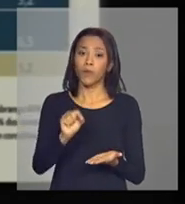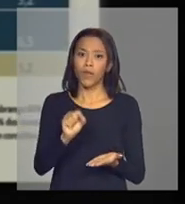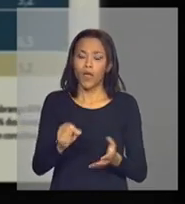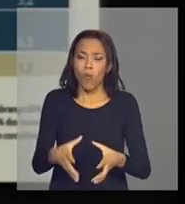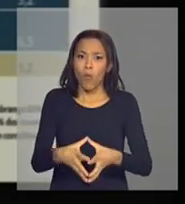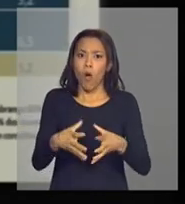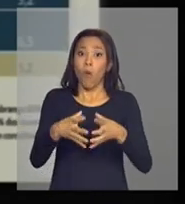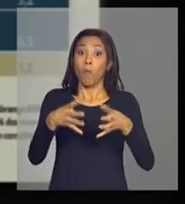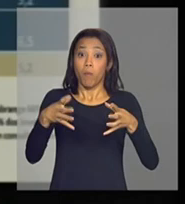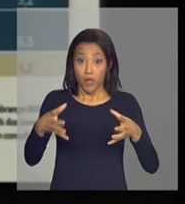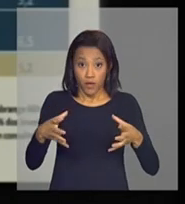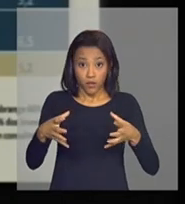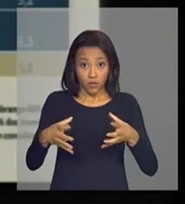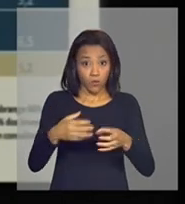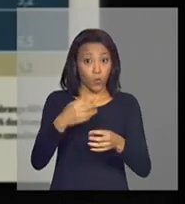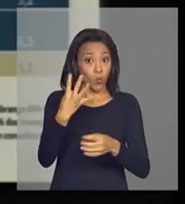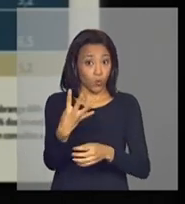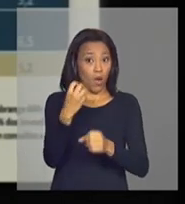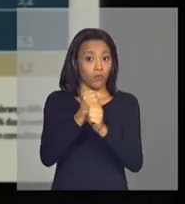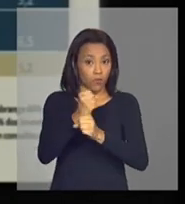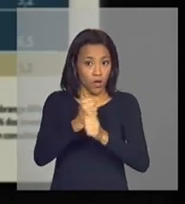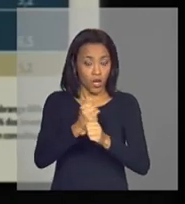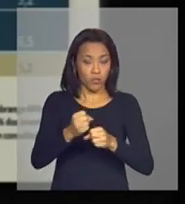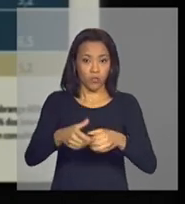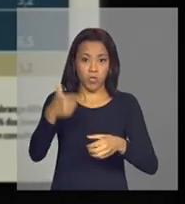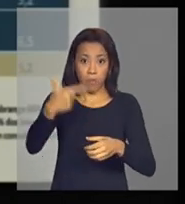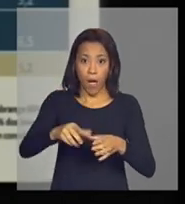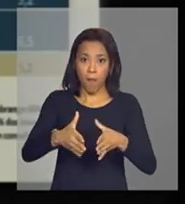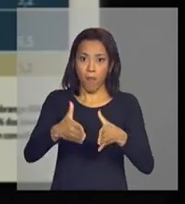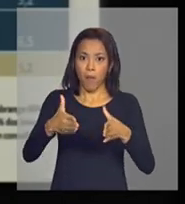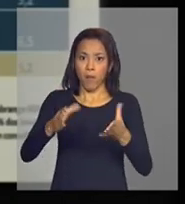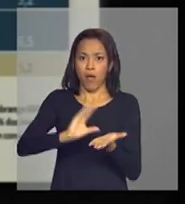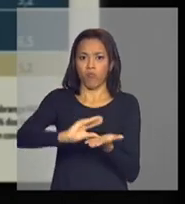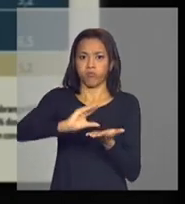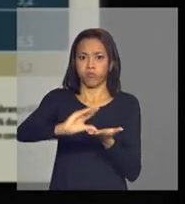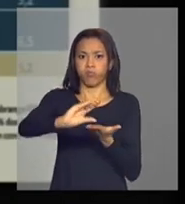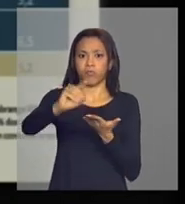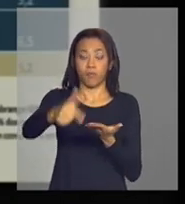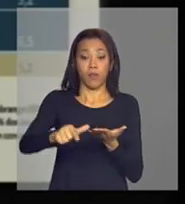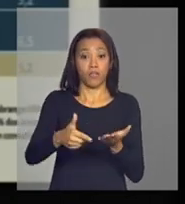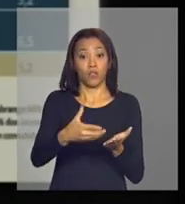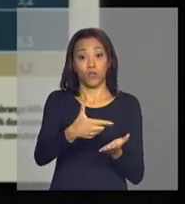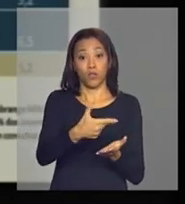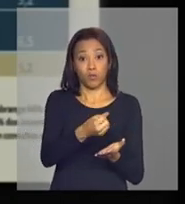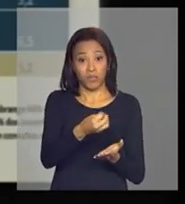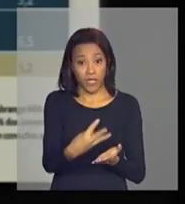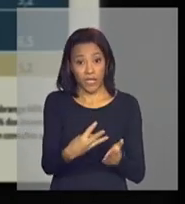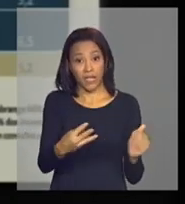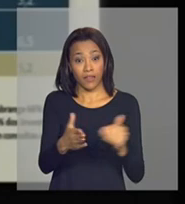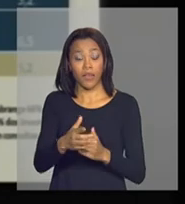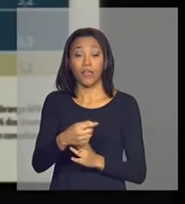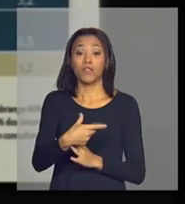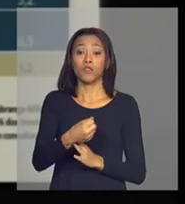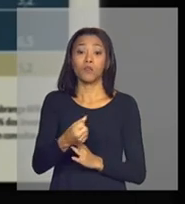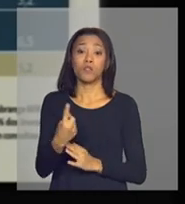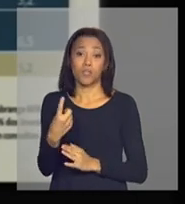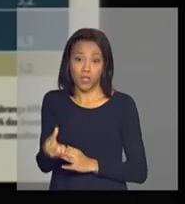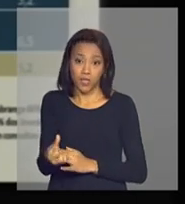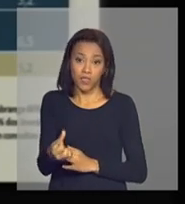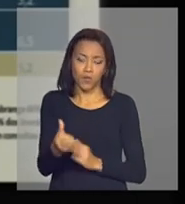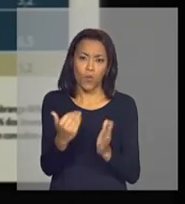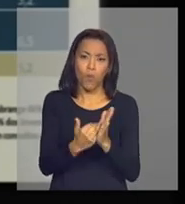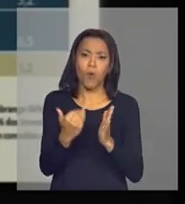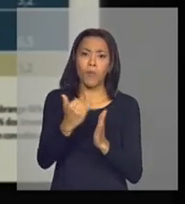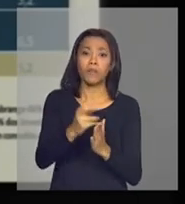investimento nos próximos quatro anos incluindo 2013 a 2016 a um ritmo de 5